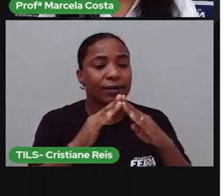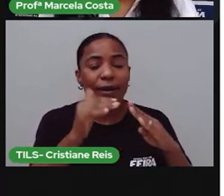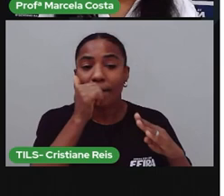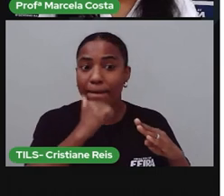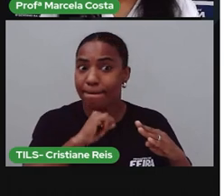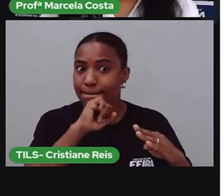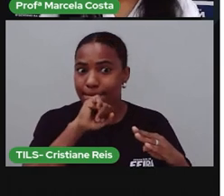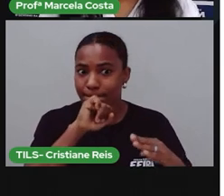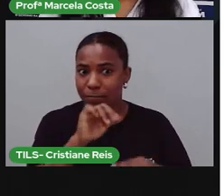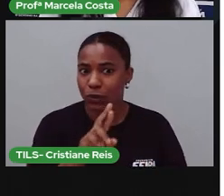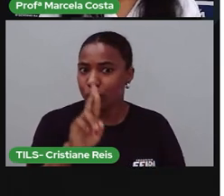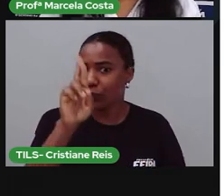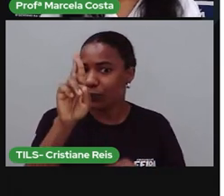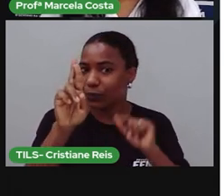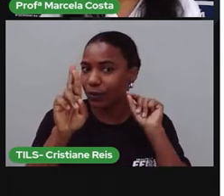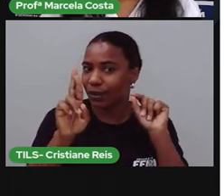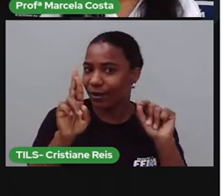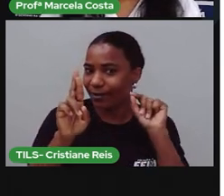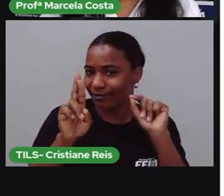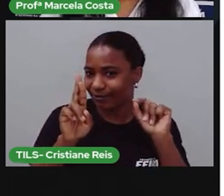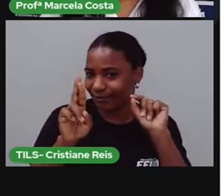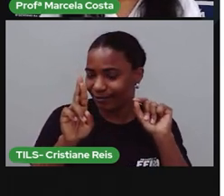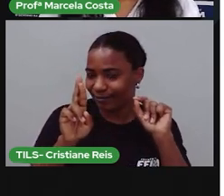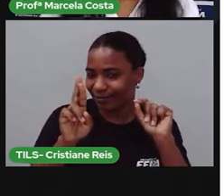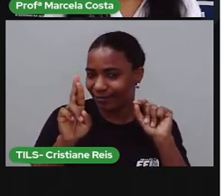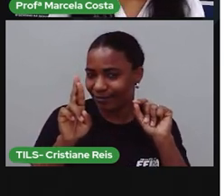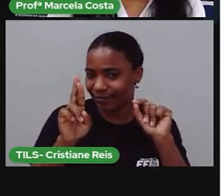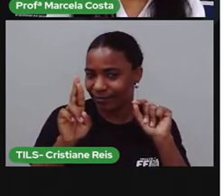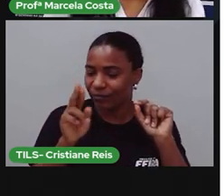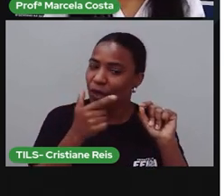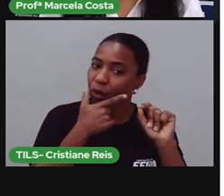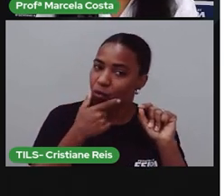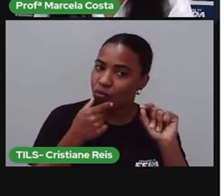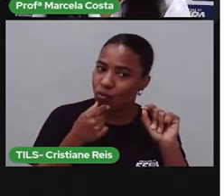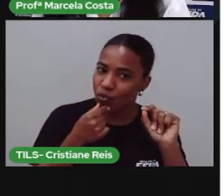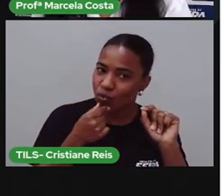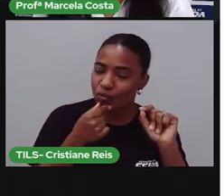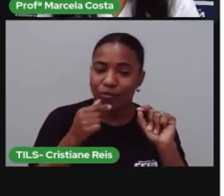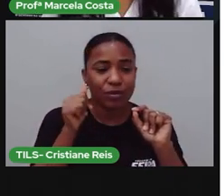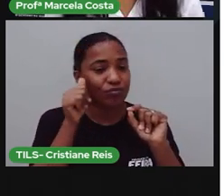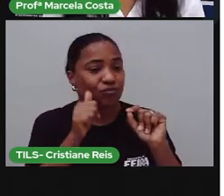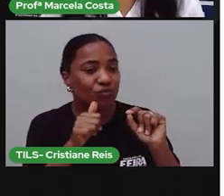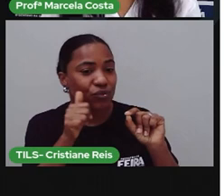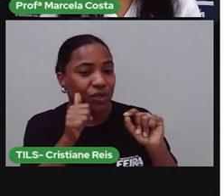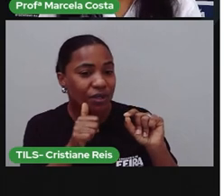na sua família, geralmente? É o homem? É a mulher?